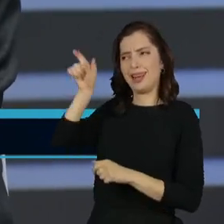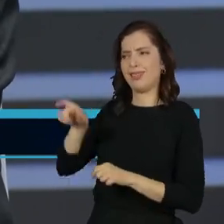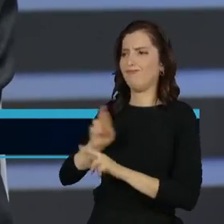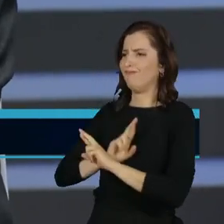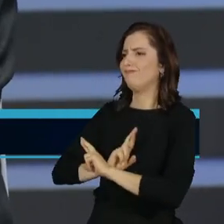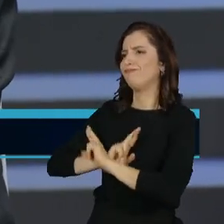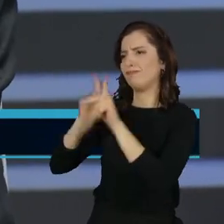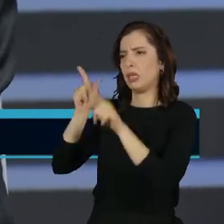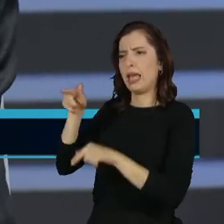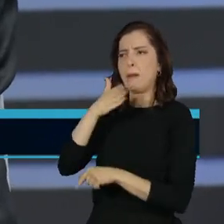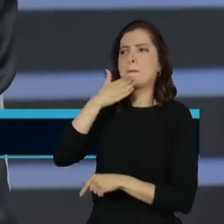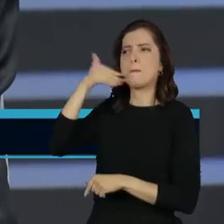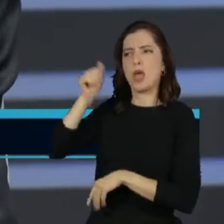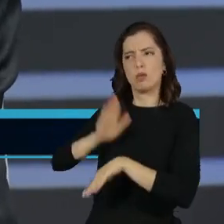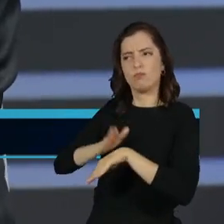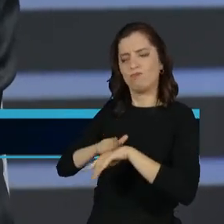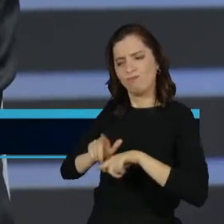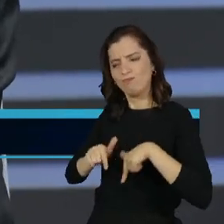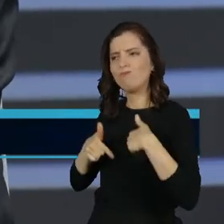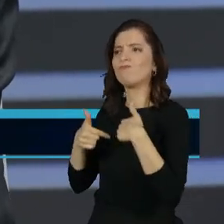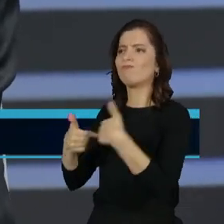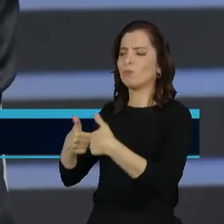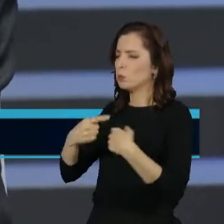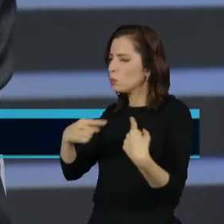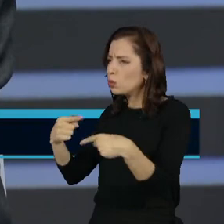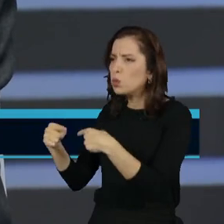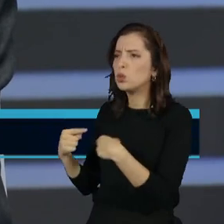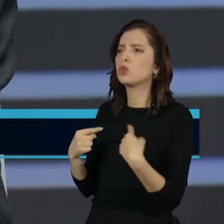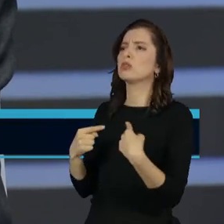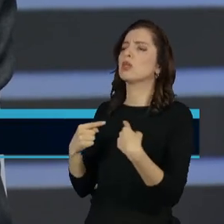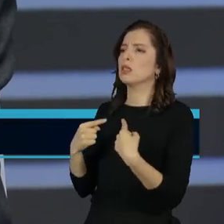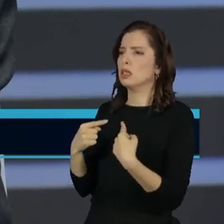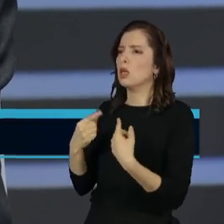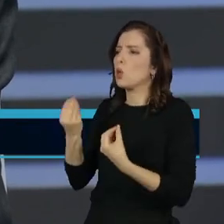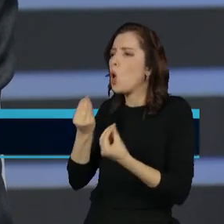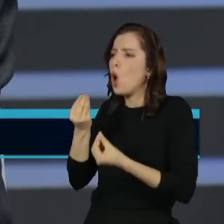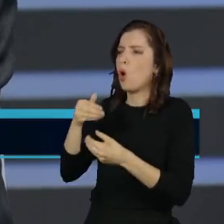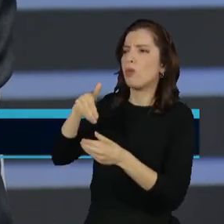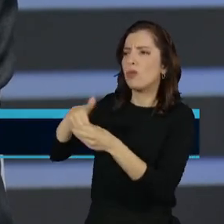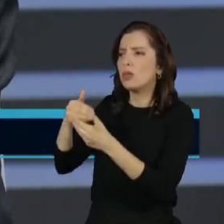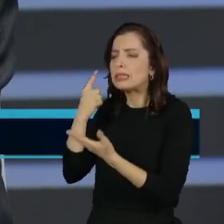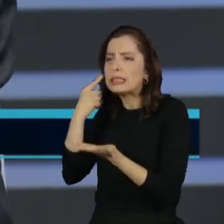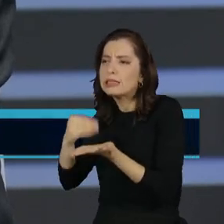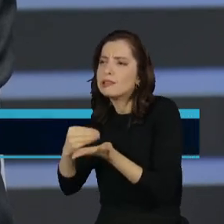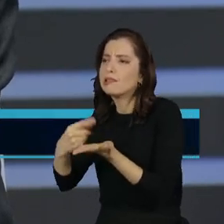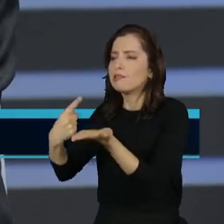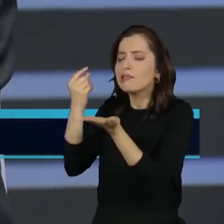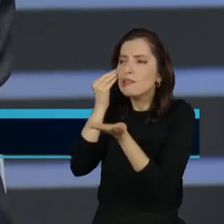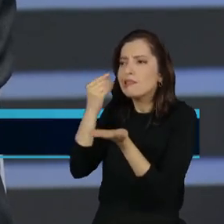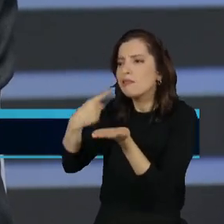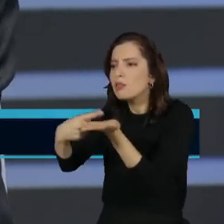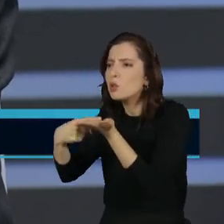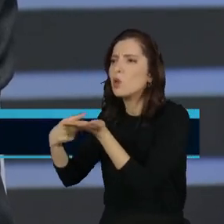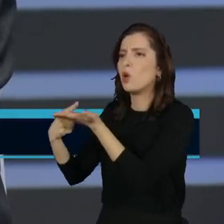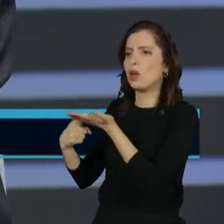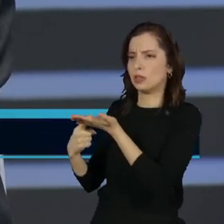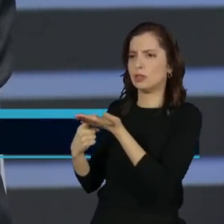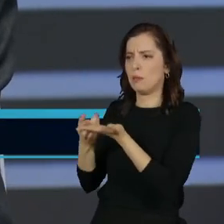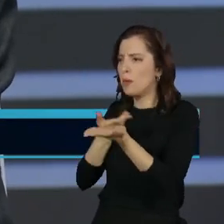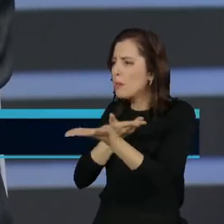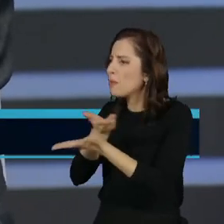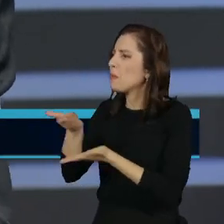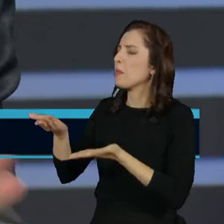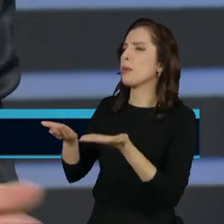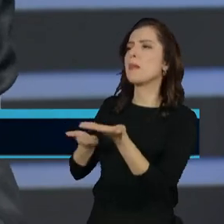sabendo fazer a discussão do que deve ser votado pelos deputados e senadores. Ele tem tido diálogo com todas as correntes, ele está